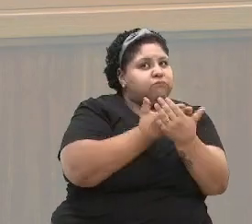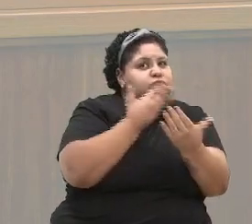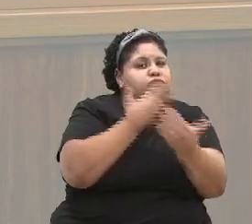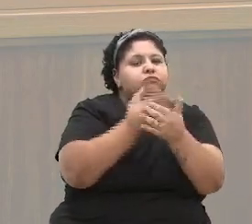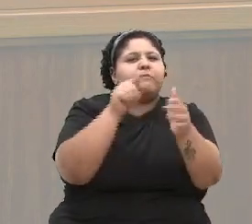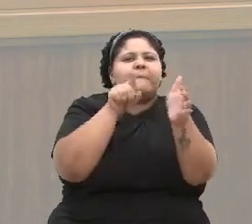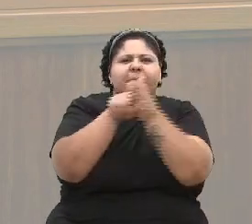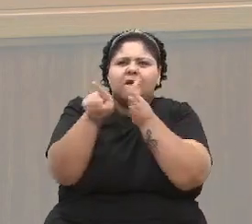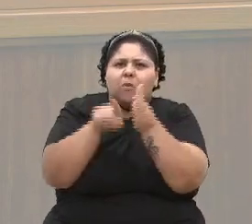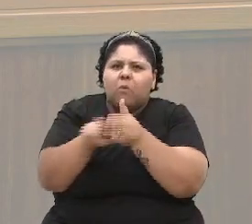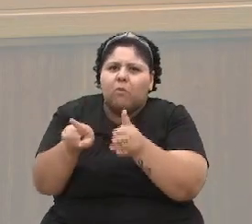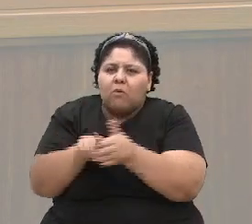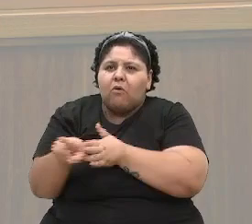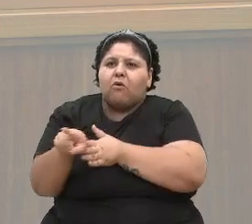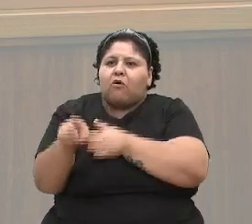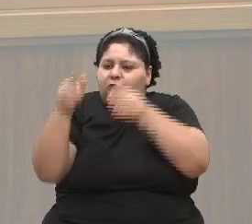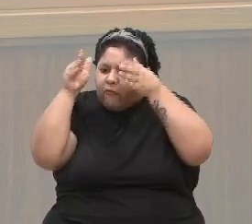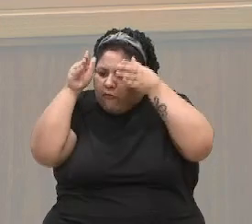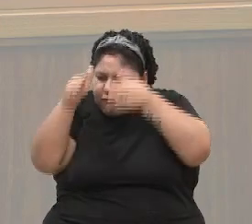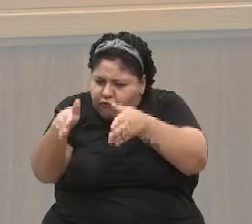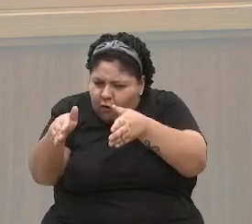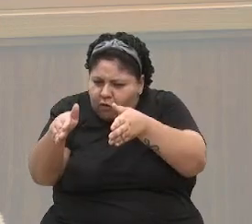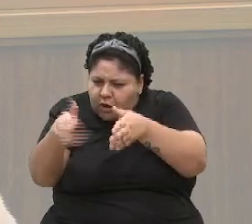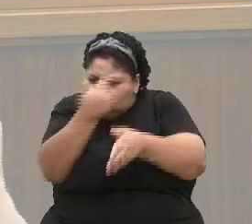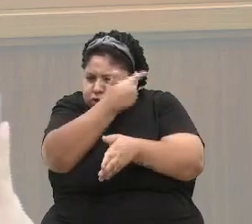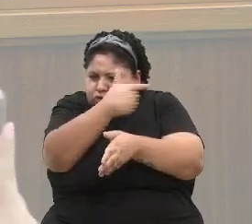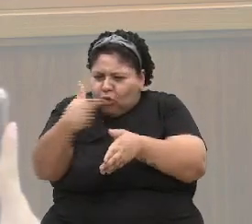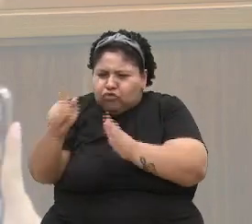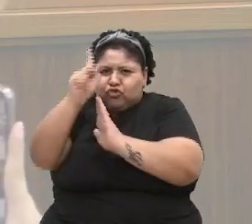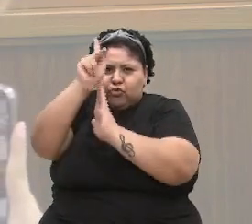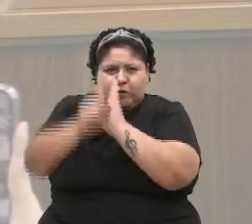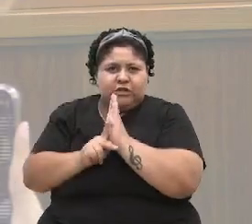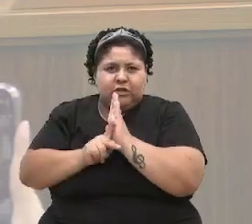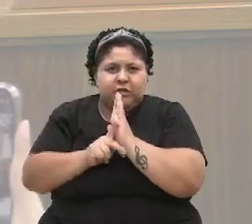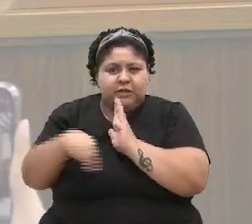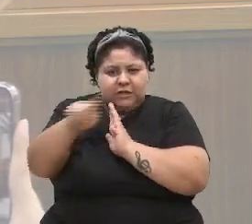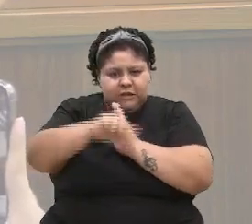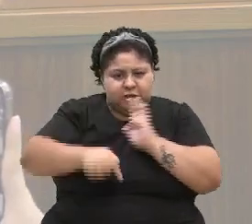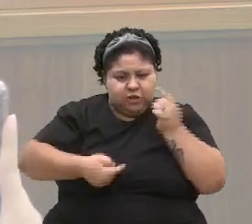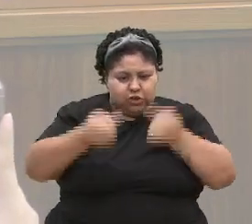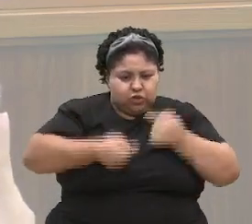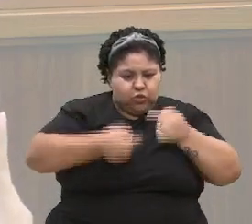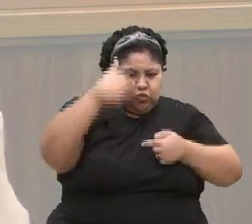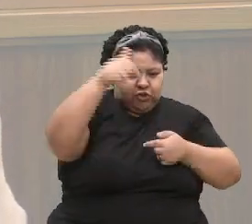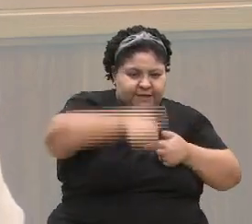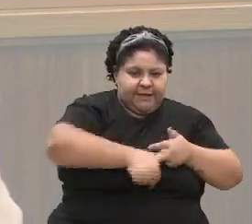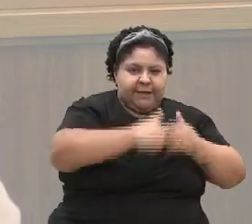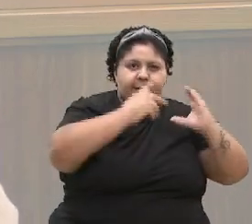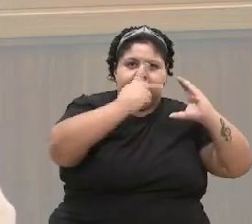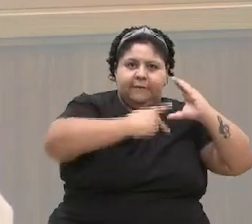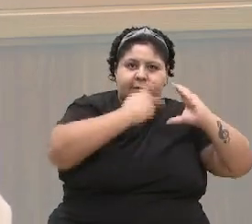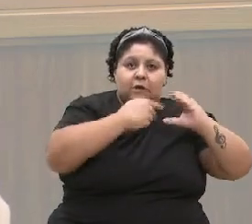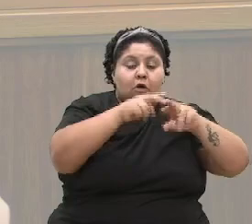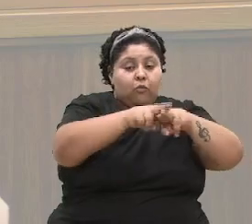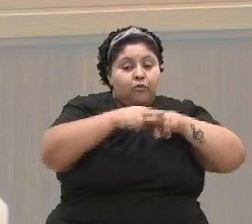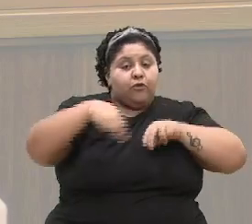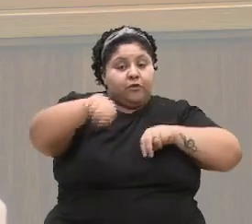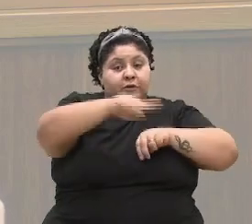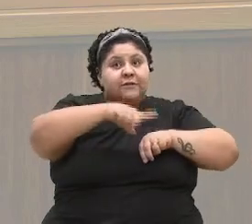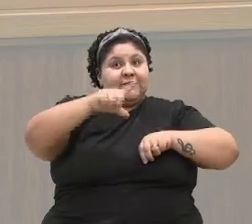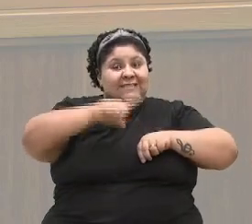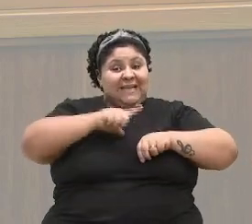pergunto, me debruço sobre todos os projetos que a gente discute dentro desta casa. E por isso que a gente tem